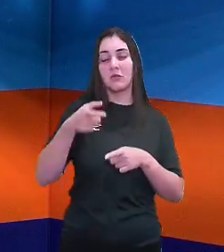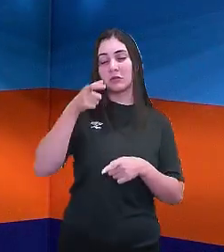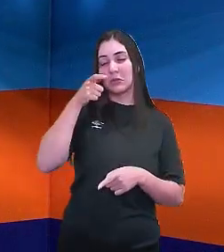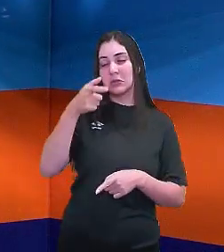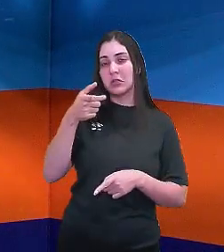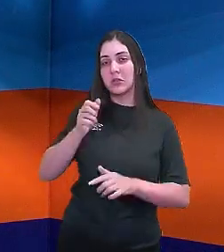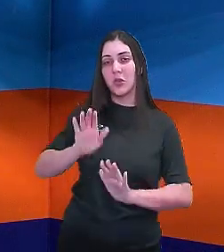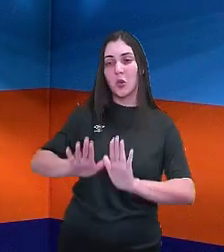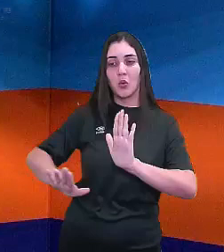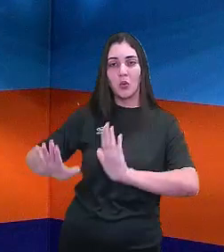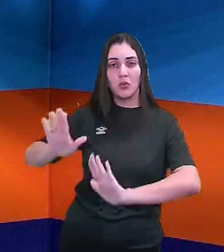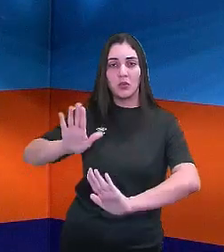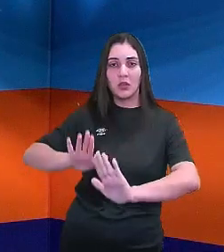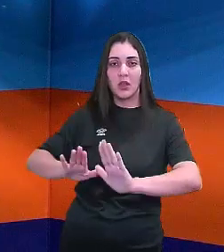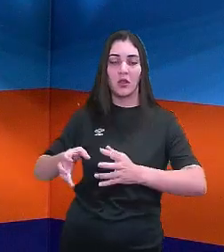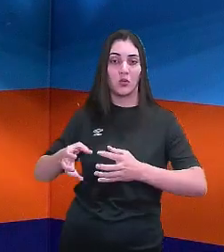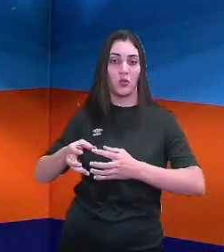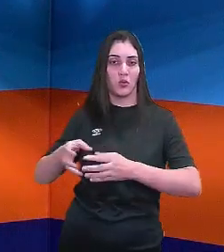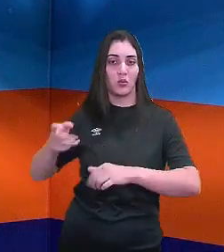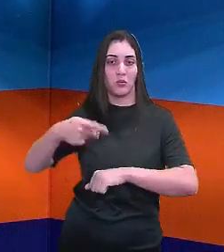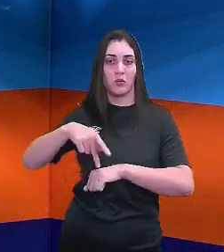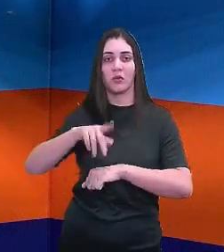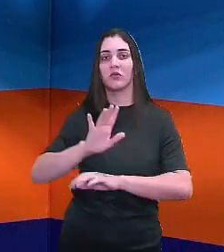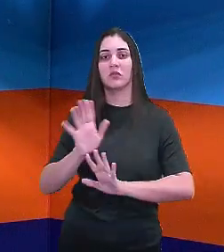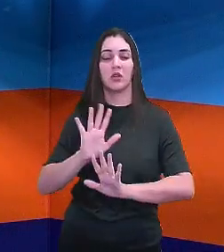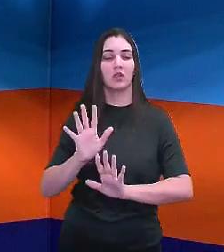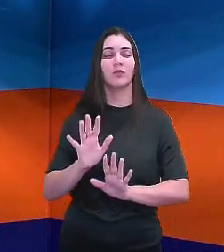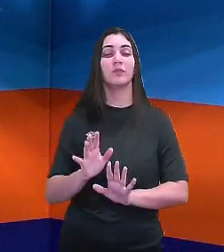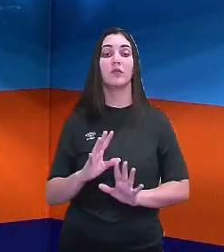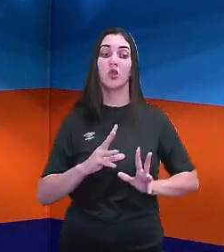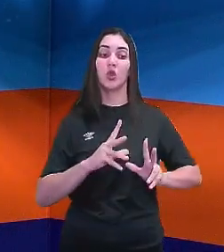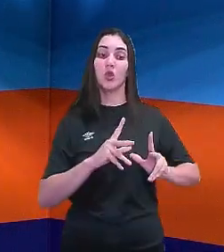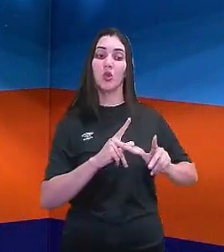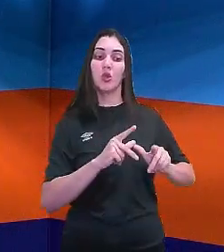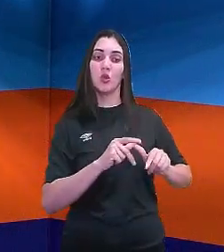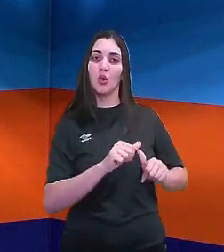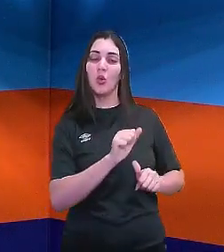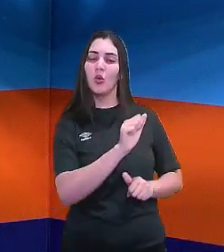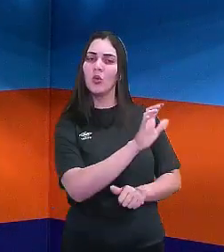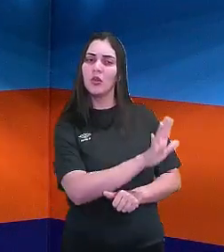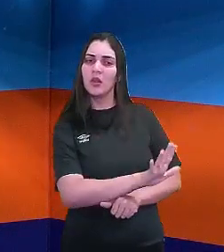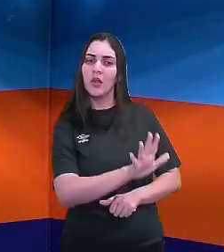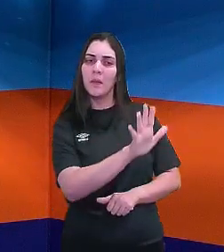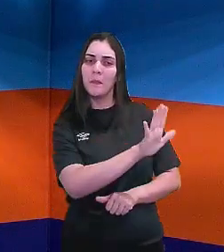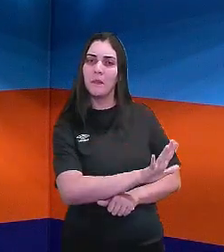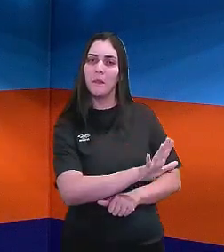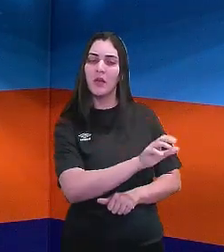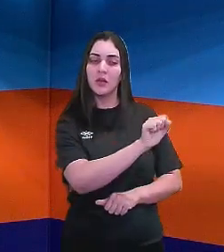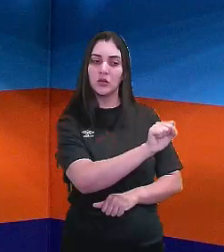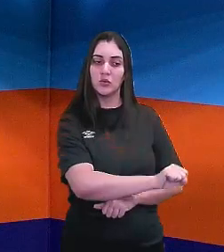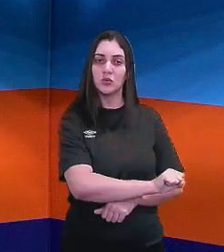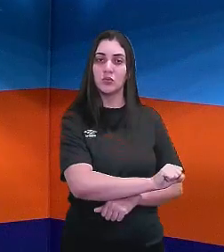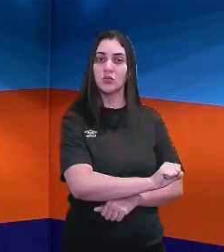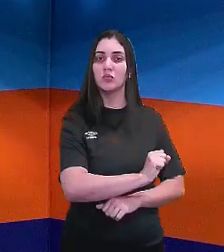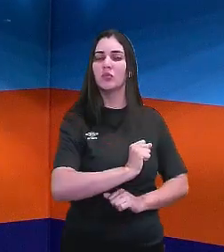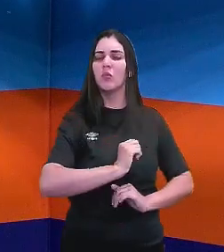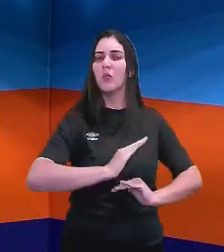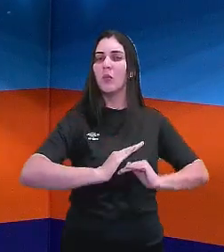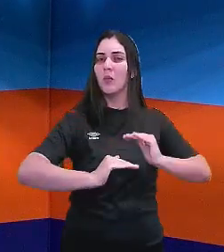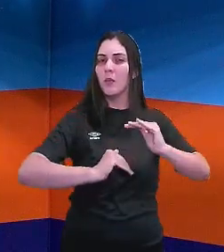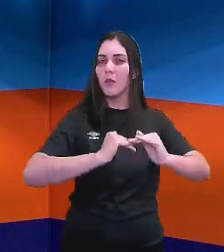cuidar da colônia, não. em toda a América do Sul, na verdade, na América Latina, o processo de